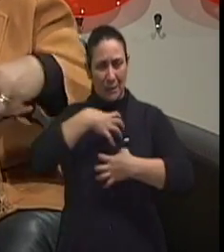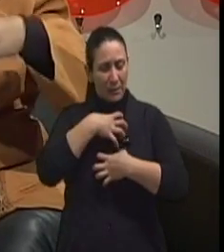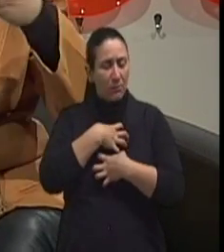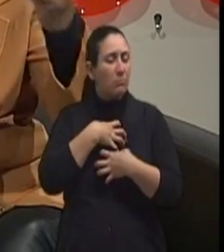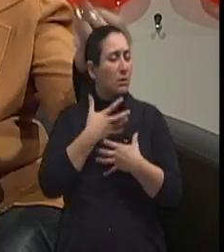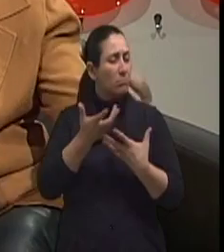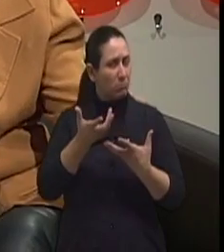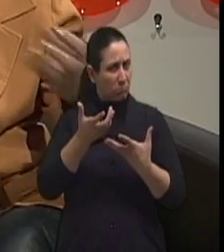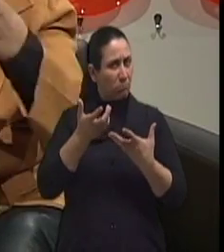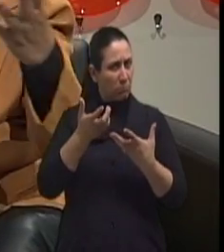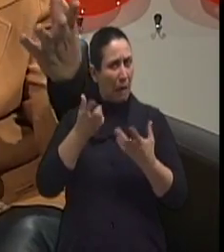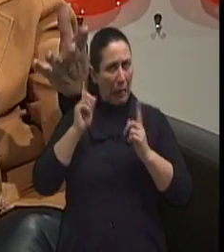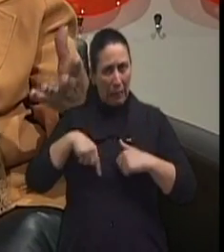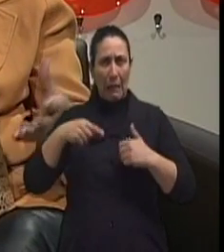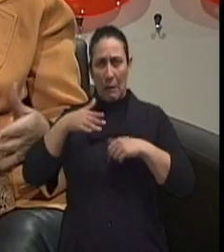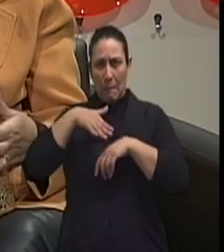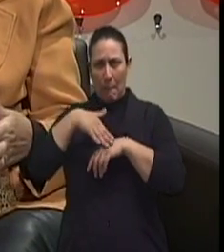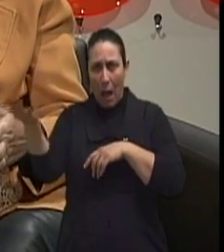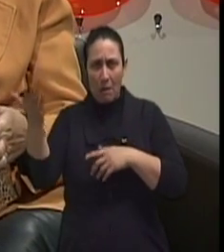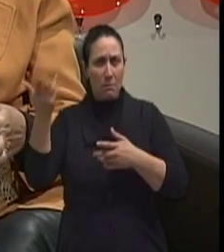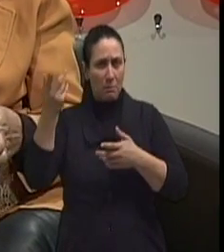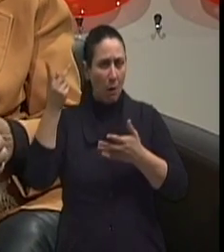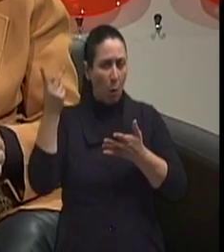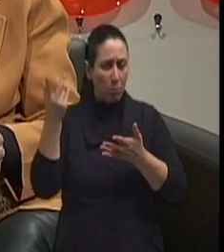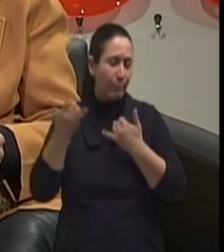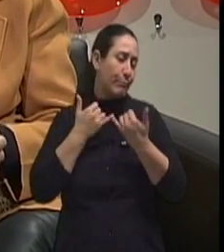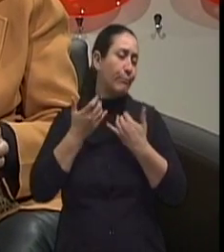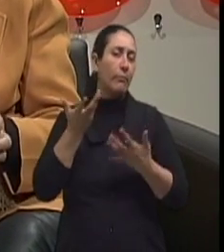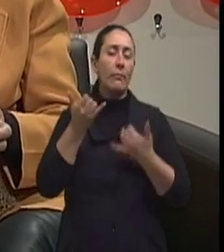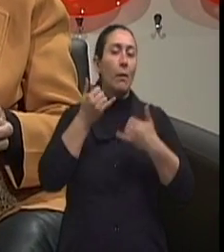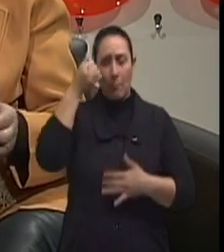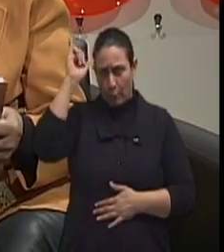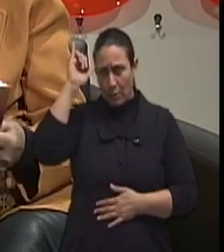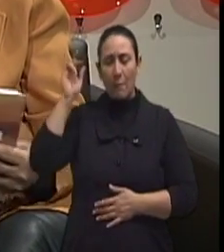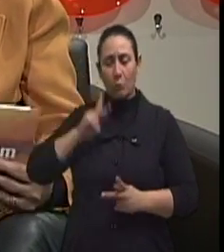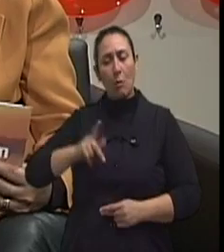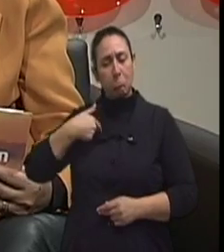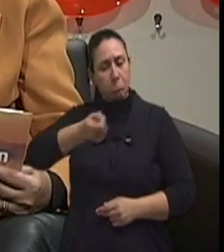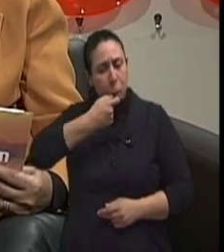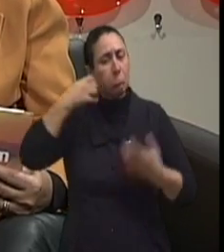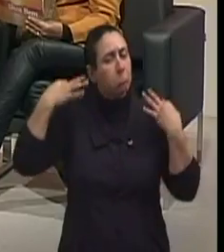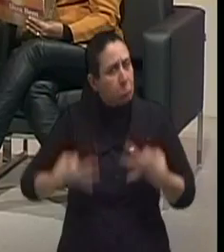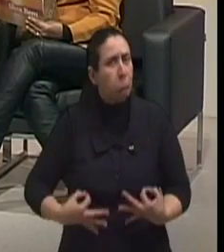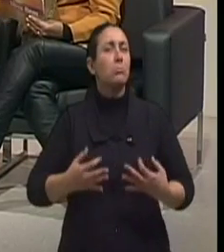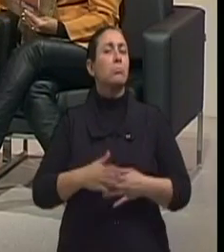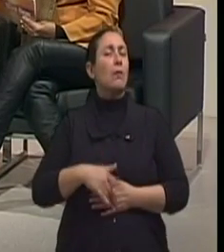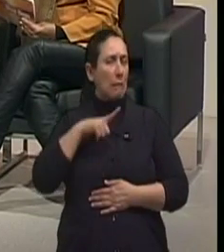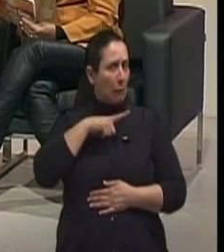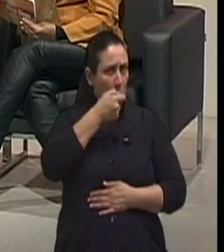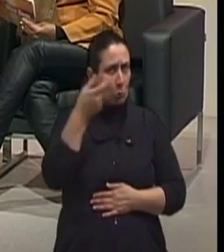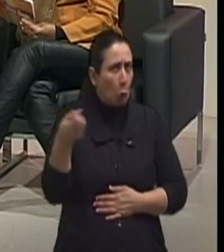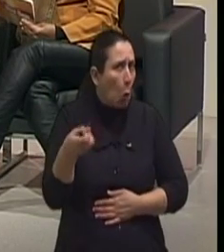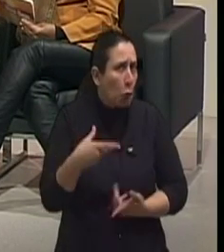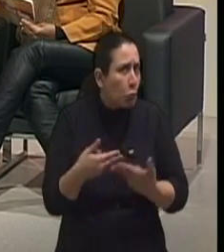prolongados para aparecer, se é que eu posso dizer assim. A prevenção está acontecendo. Medicamentos também, tem novidades em